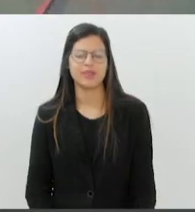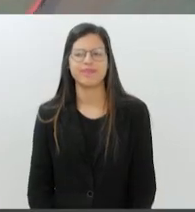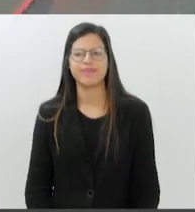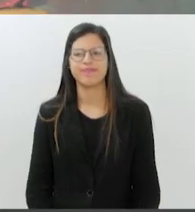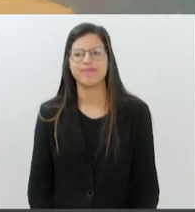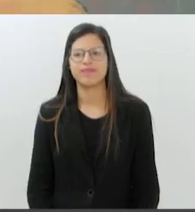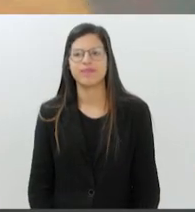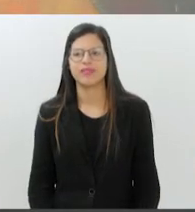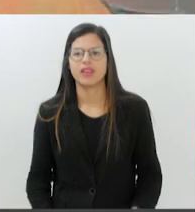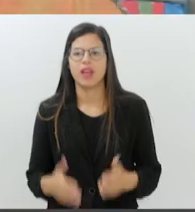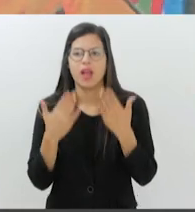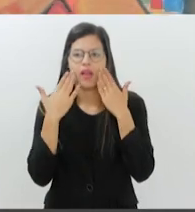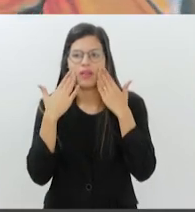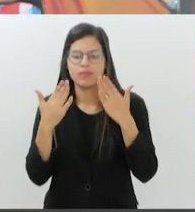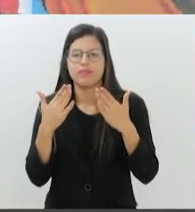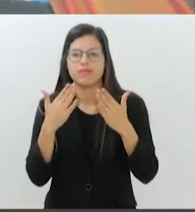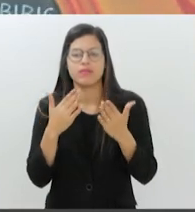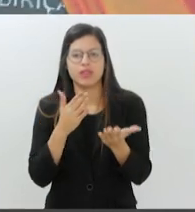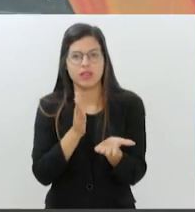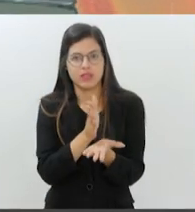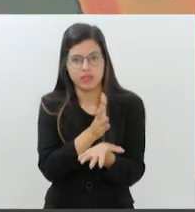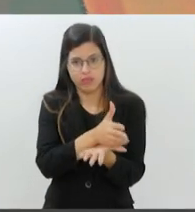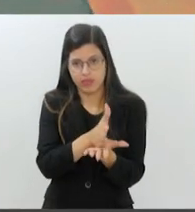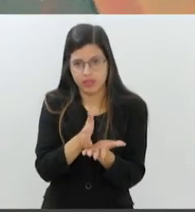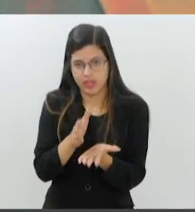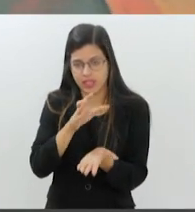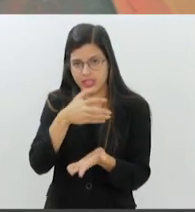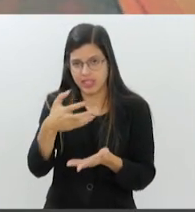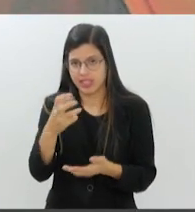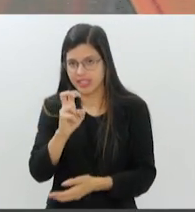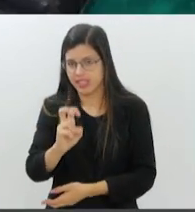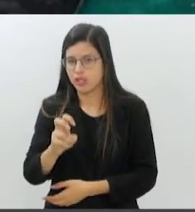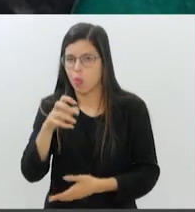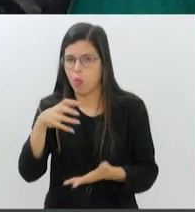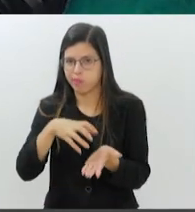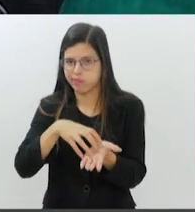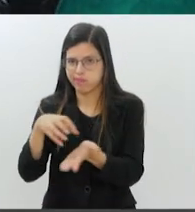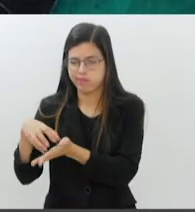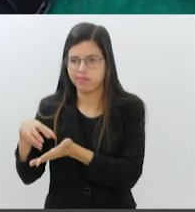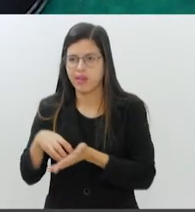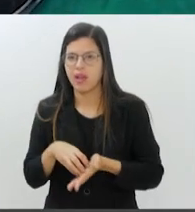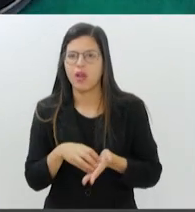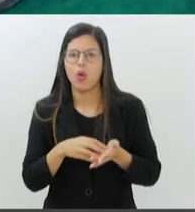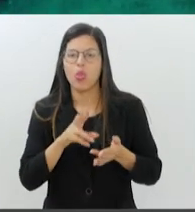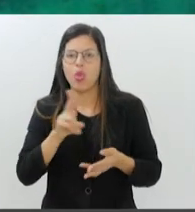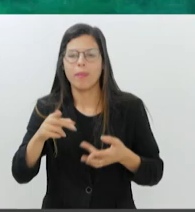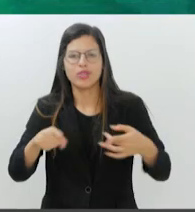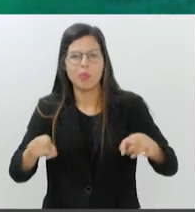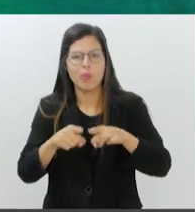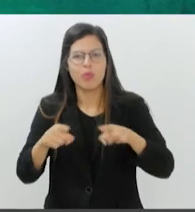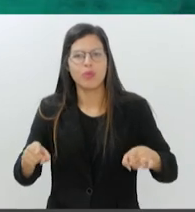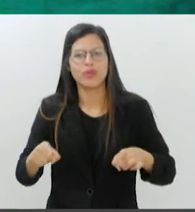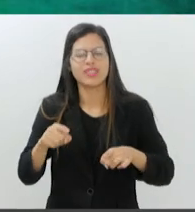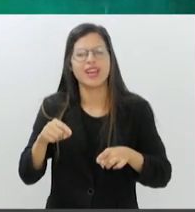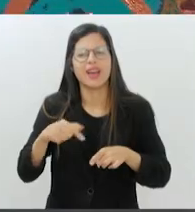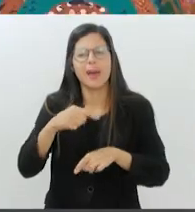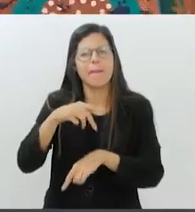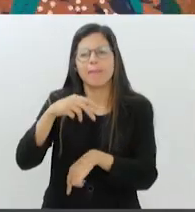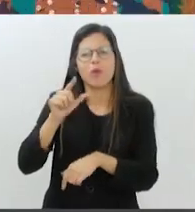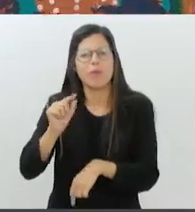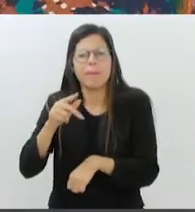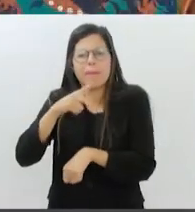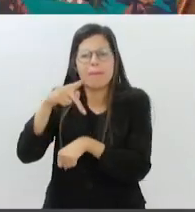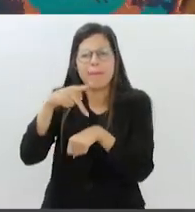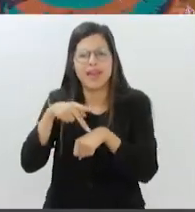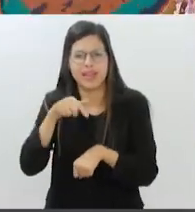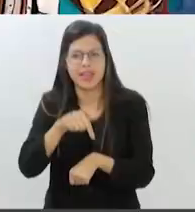A mostra está dividida em cinco núcleos conceituais com nomes de músicas da época. Que país é esse? Beat